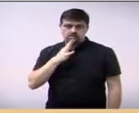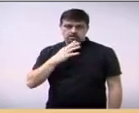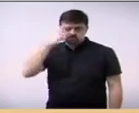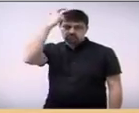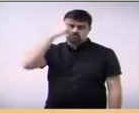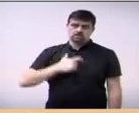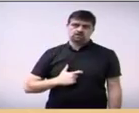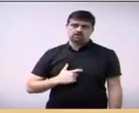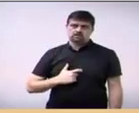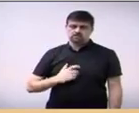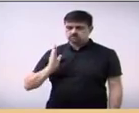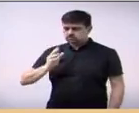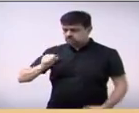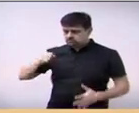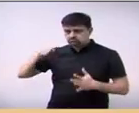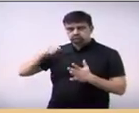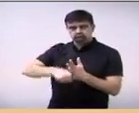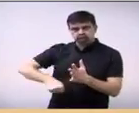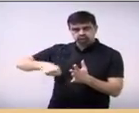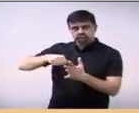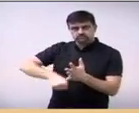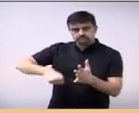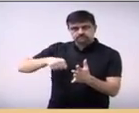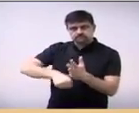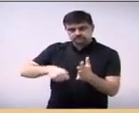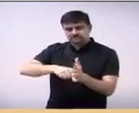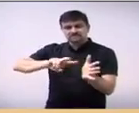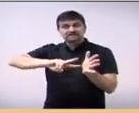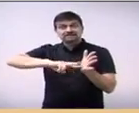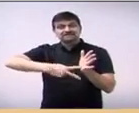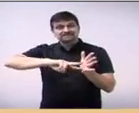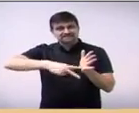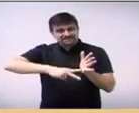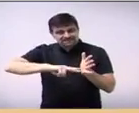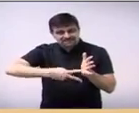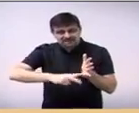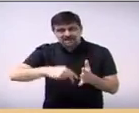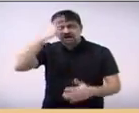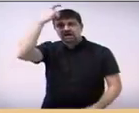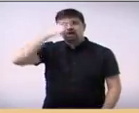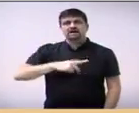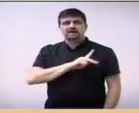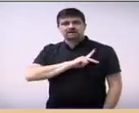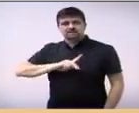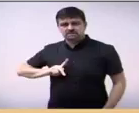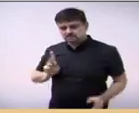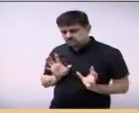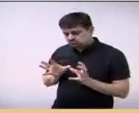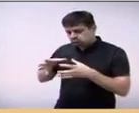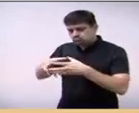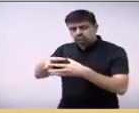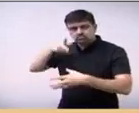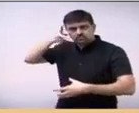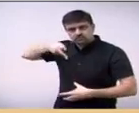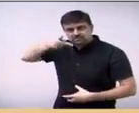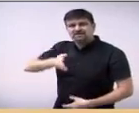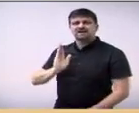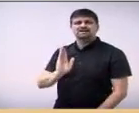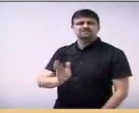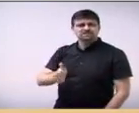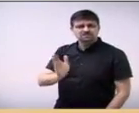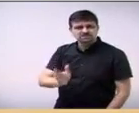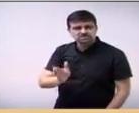já militei nas eleições de sindicato, já fui presidente de partido, já